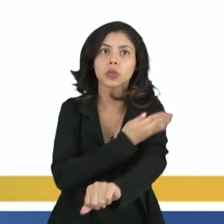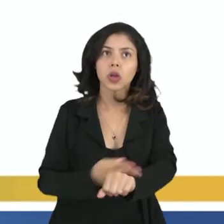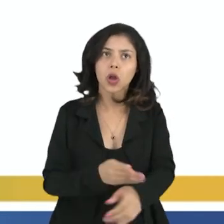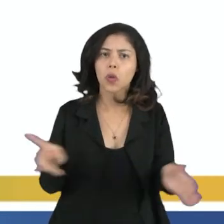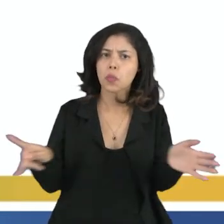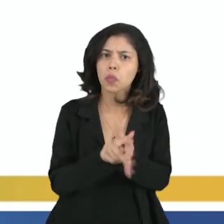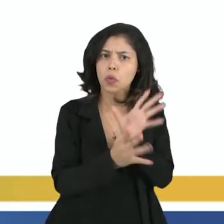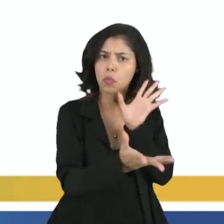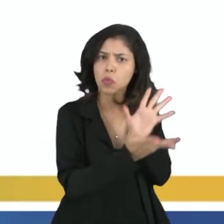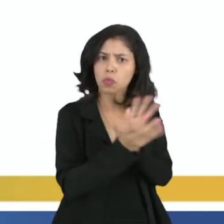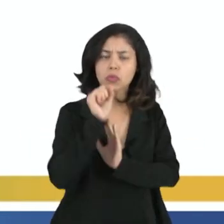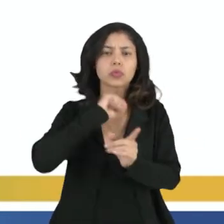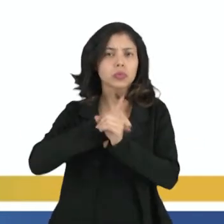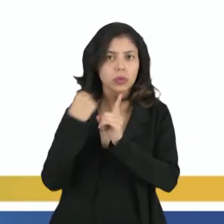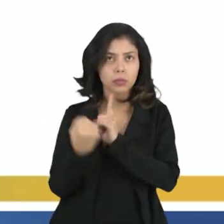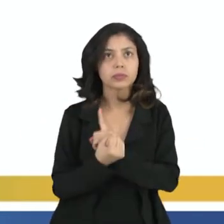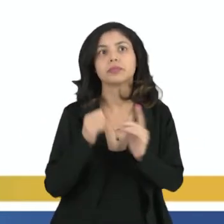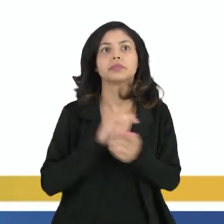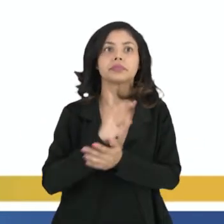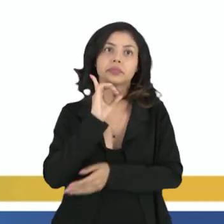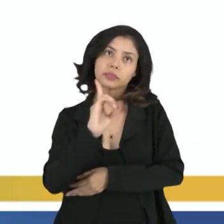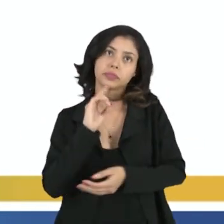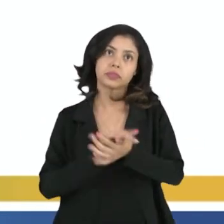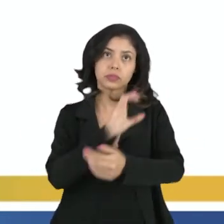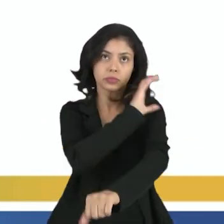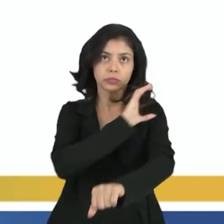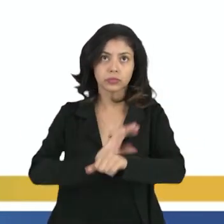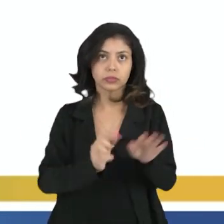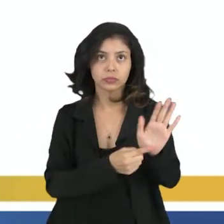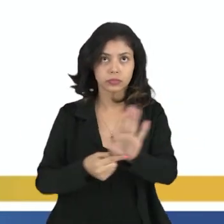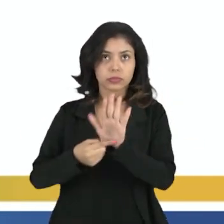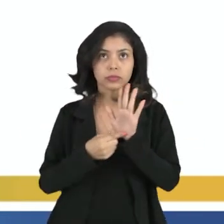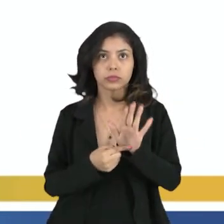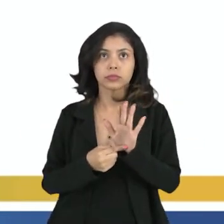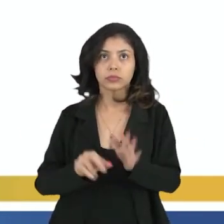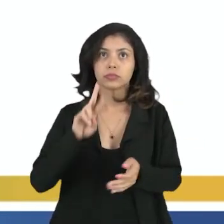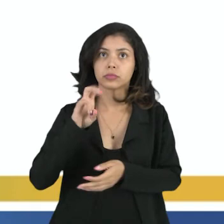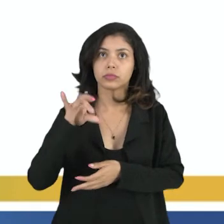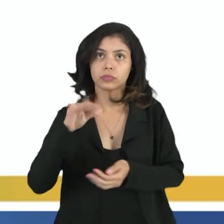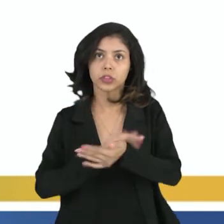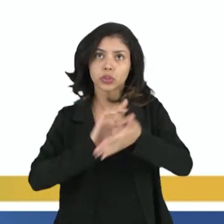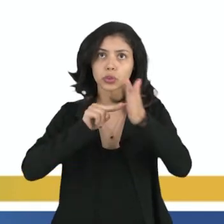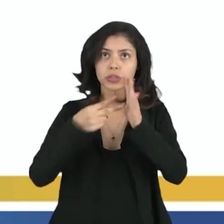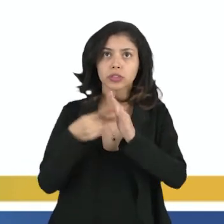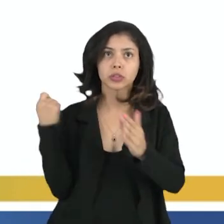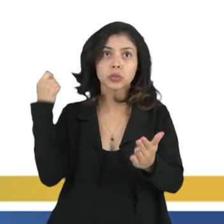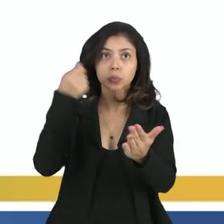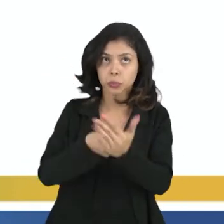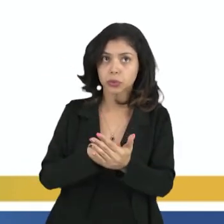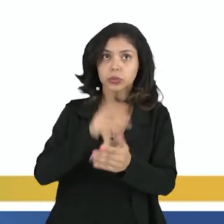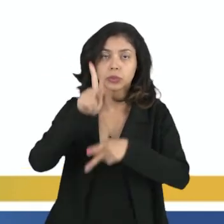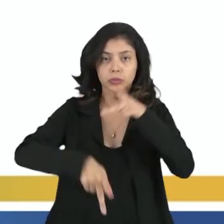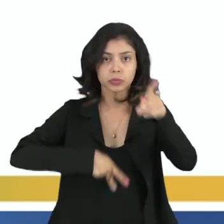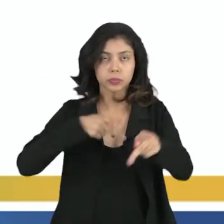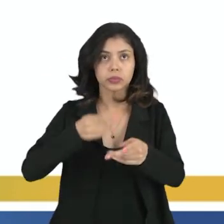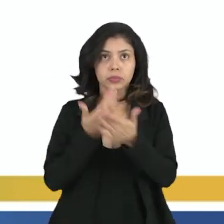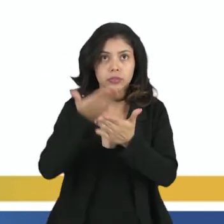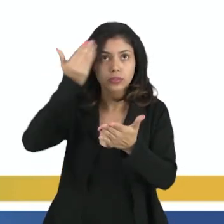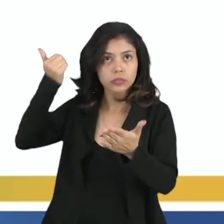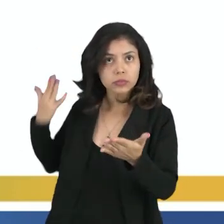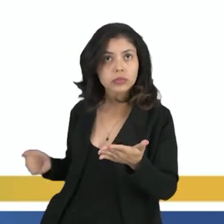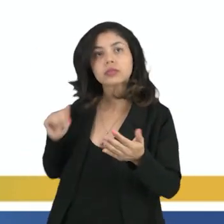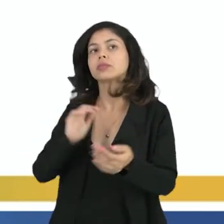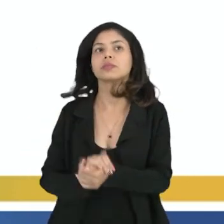determinado grupo social. D. A cultura representa uma rede de significados que foi imposta pelos